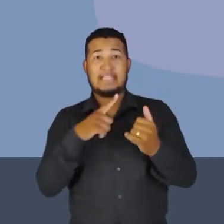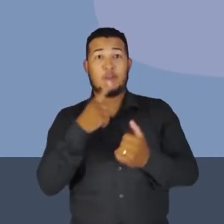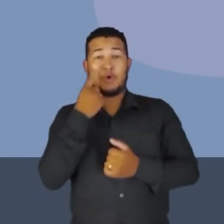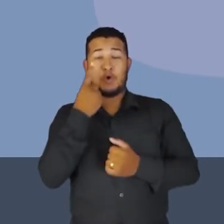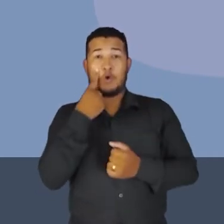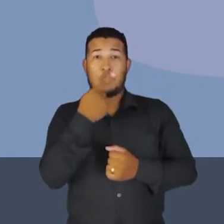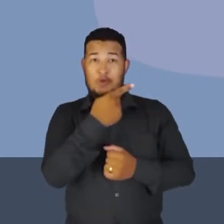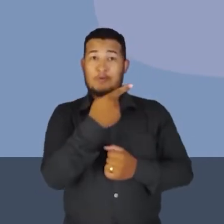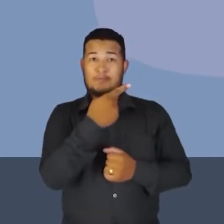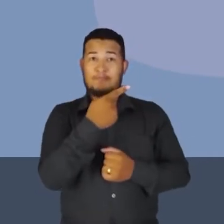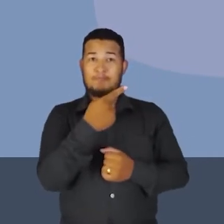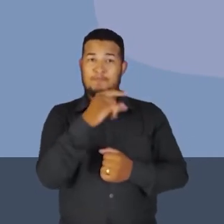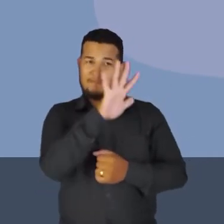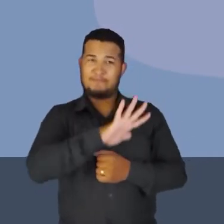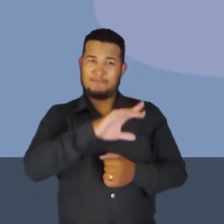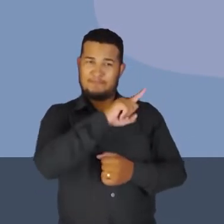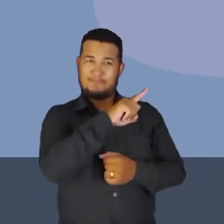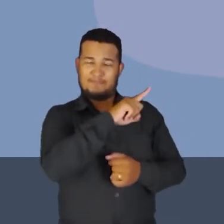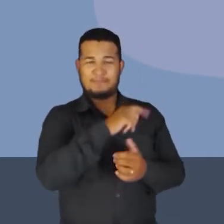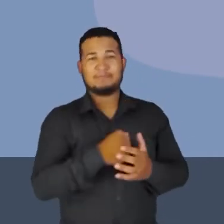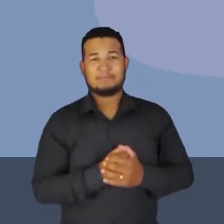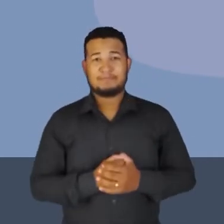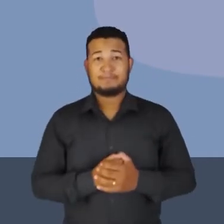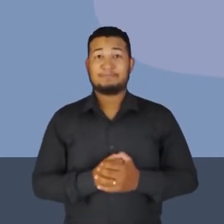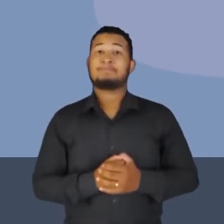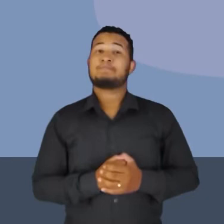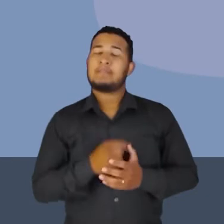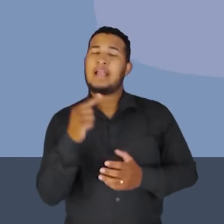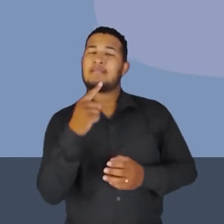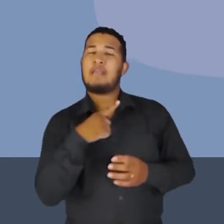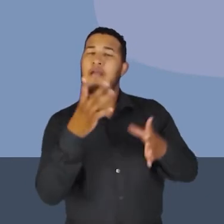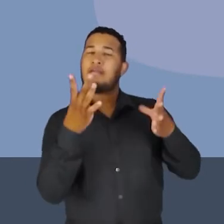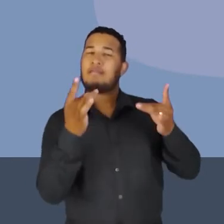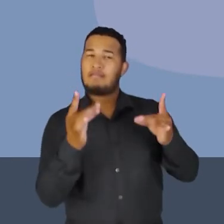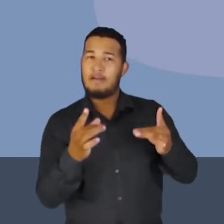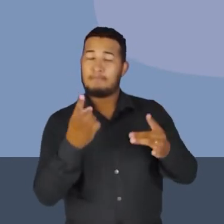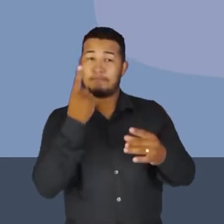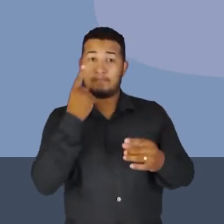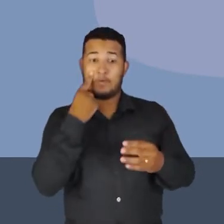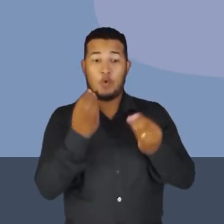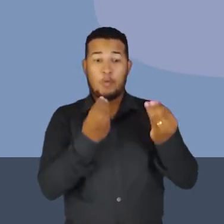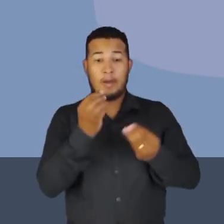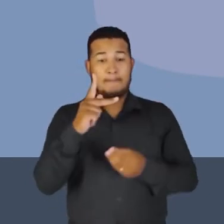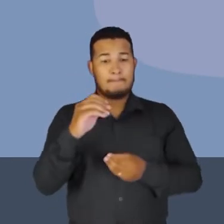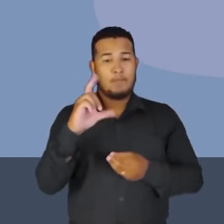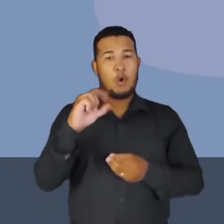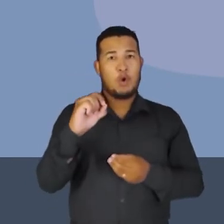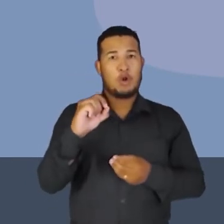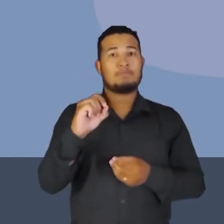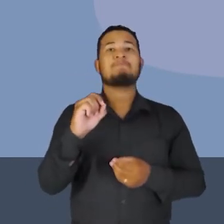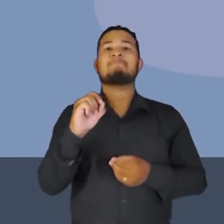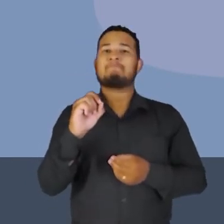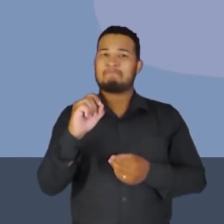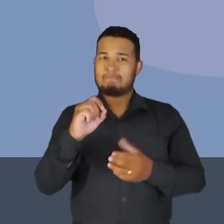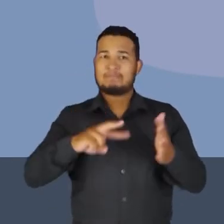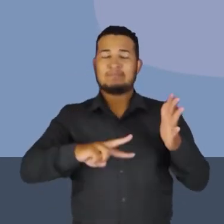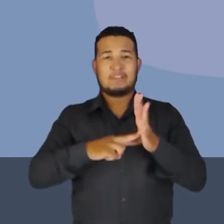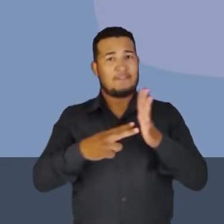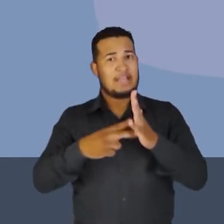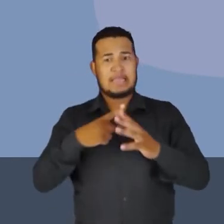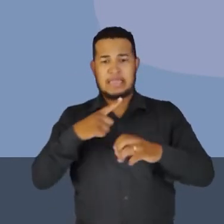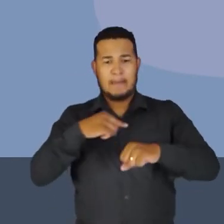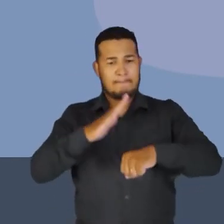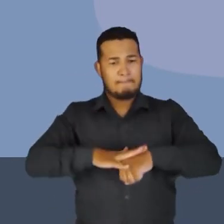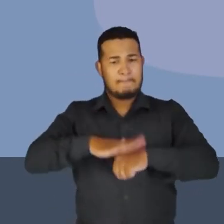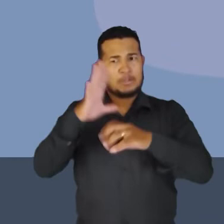configuração que você vê na imagem. E aqui que vem um detalhe. Olha nos seus polos, tem muito mais limalhas